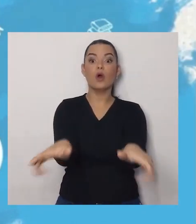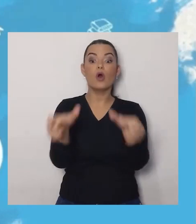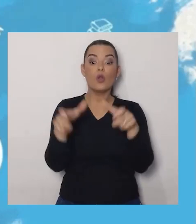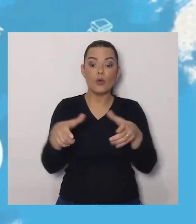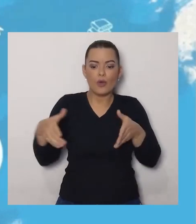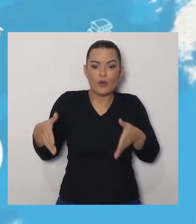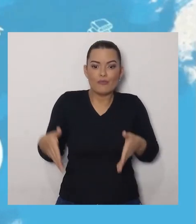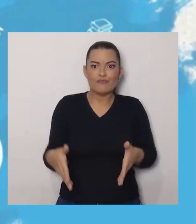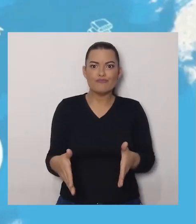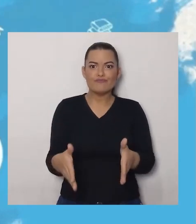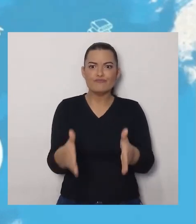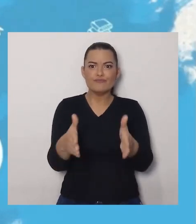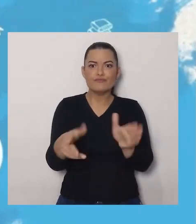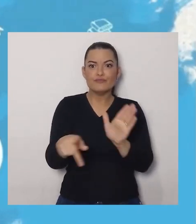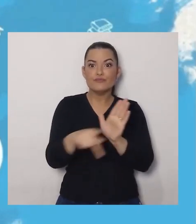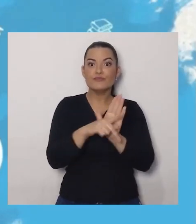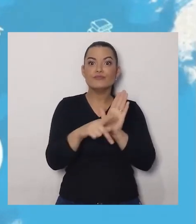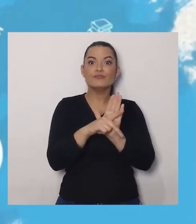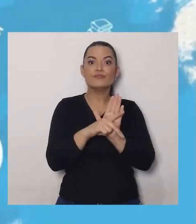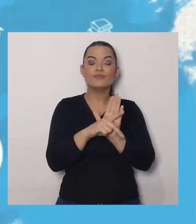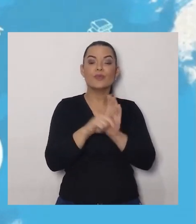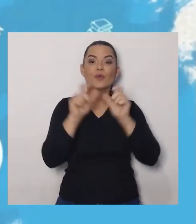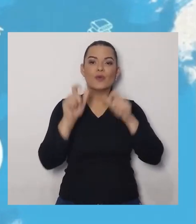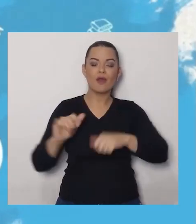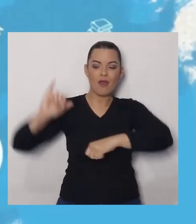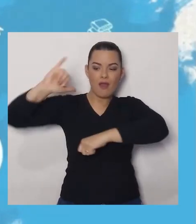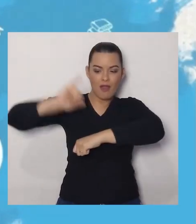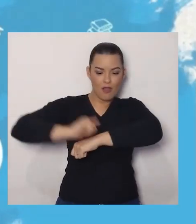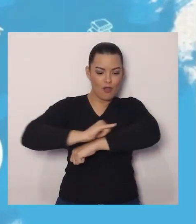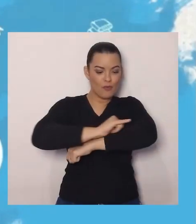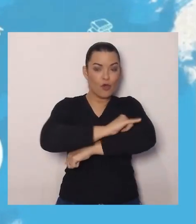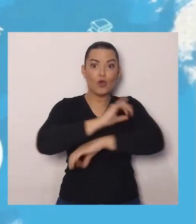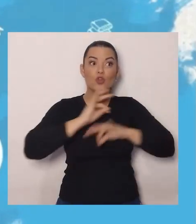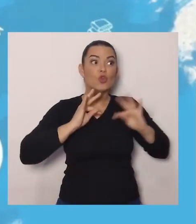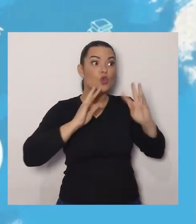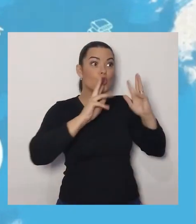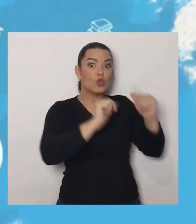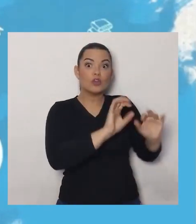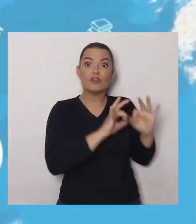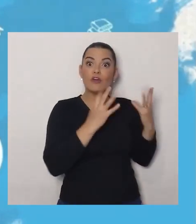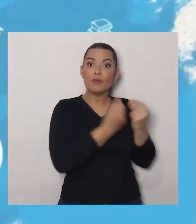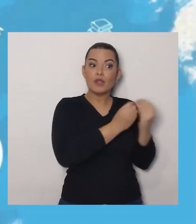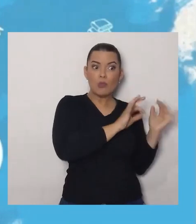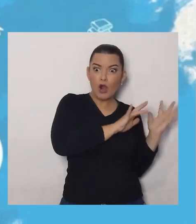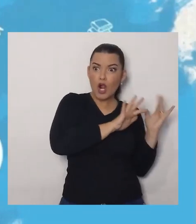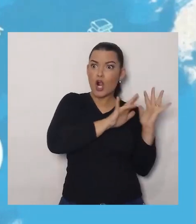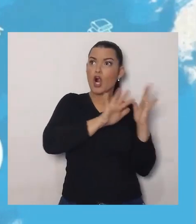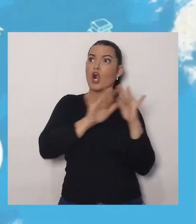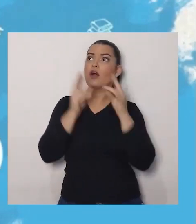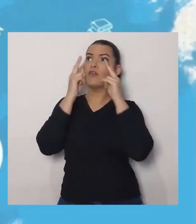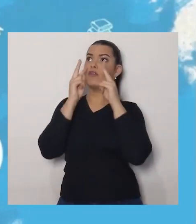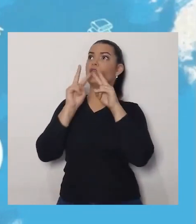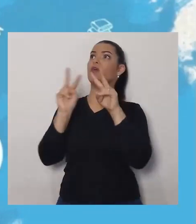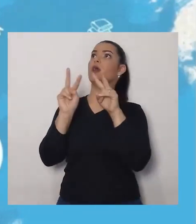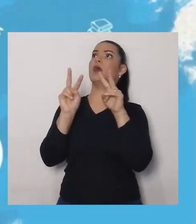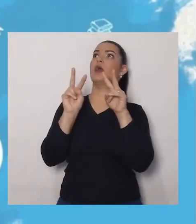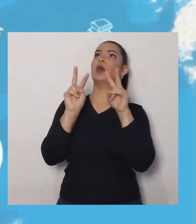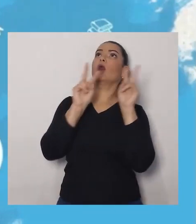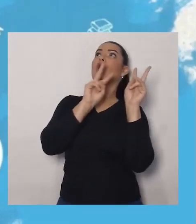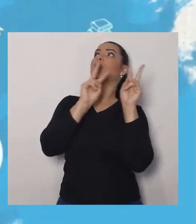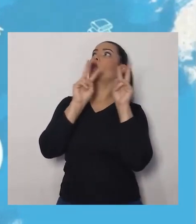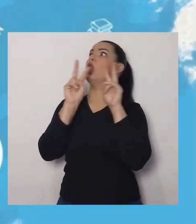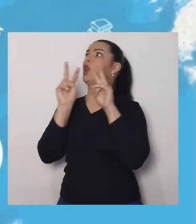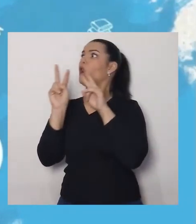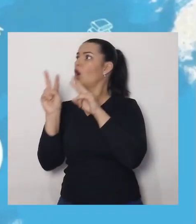Todos saíram pra ver o pai, a mãe, a filha, os vizinhos. Era o maior avião do mundo.